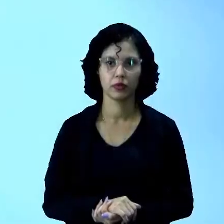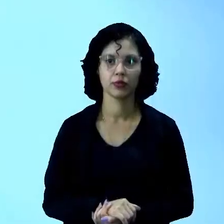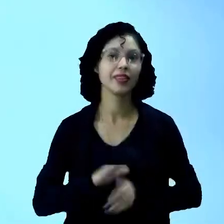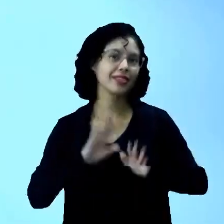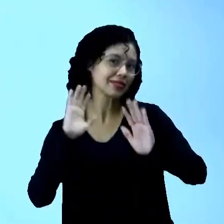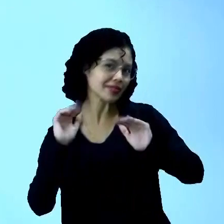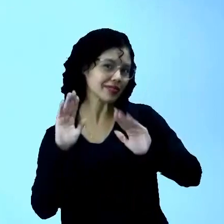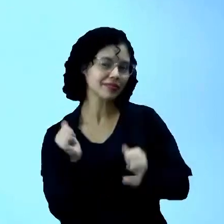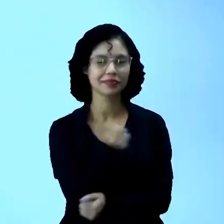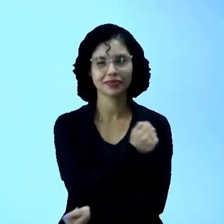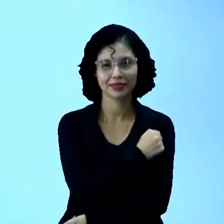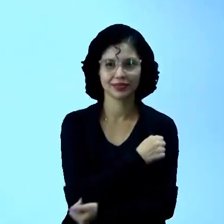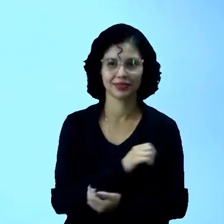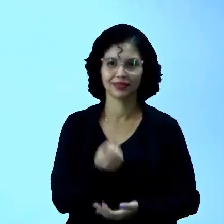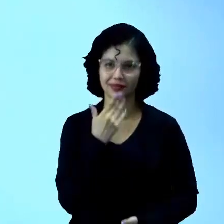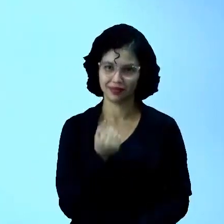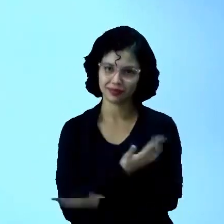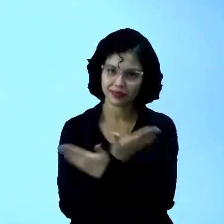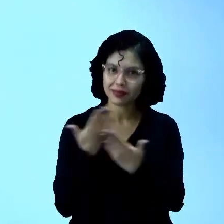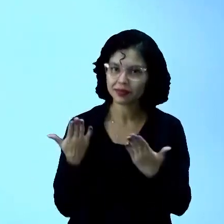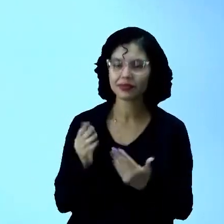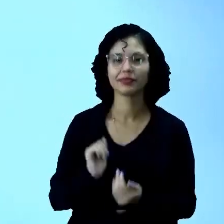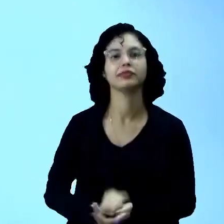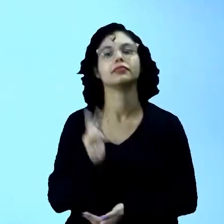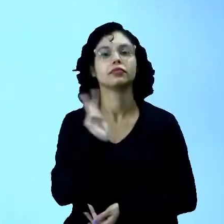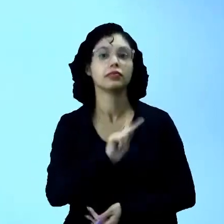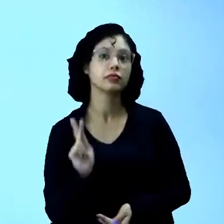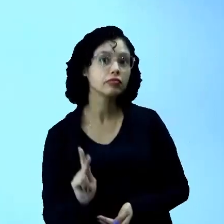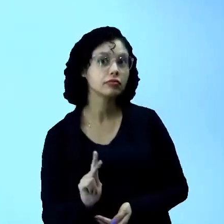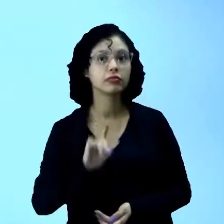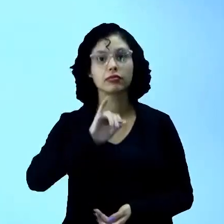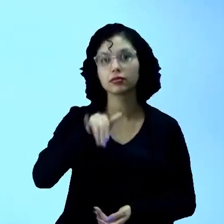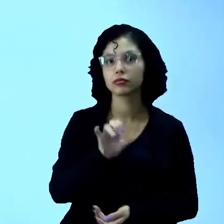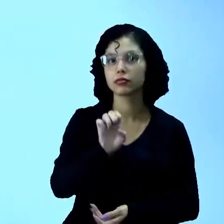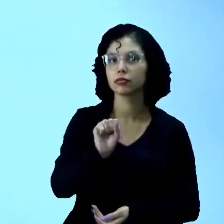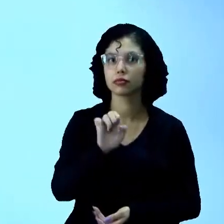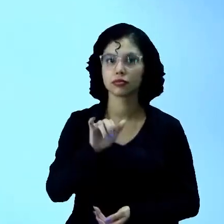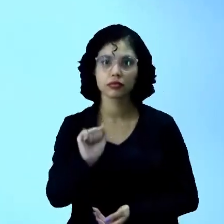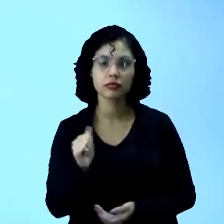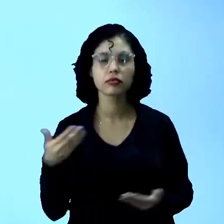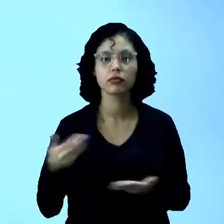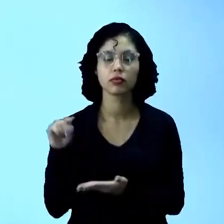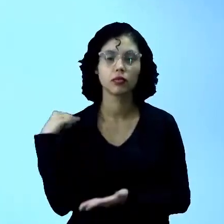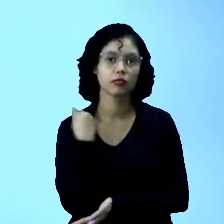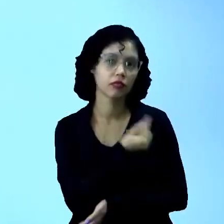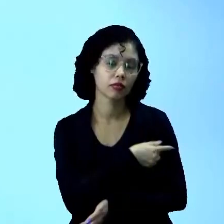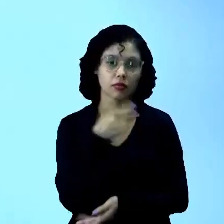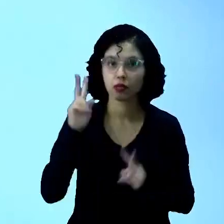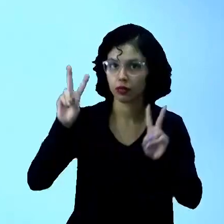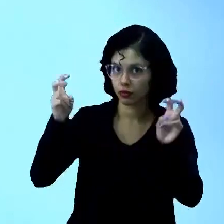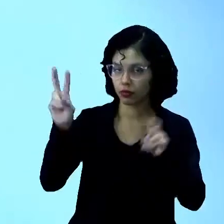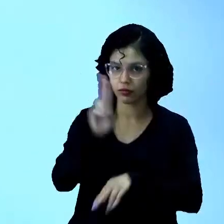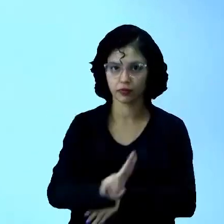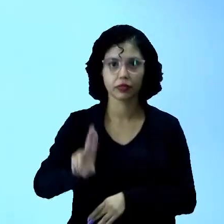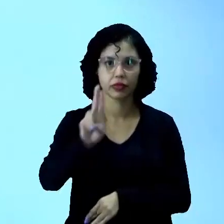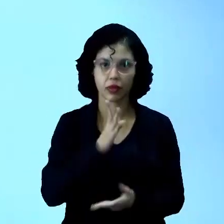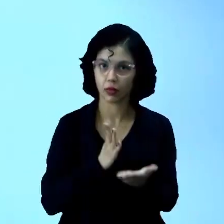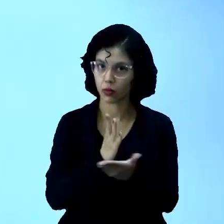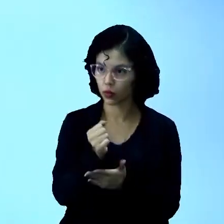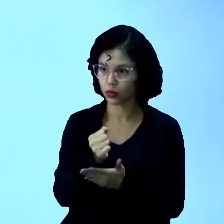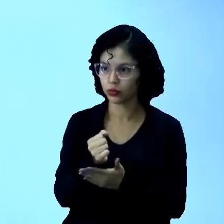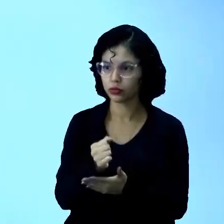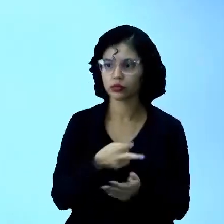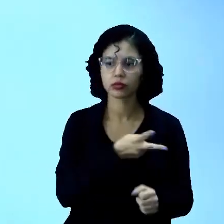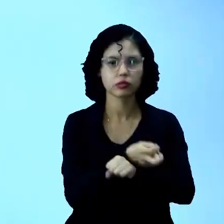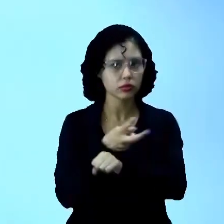Olá, querido aluno, tudo bem com você? Eu sou a professora Jéssica e hoje nós falaremos sobre uso, posse e